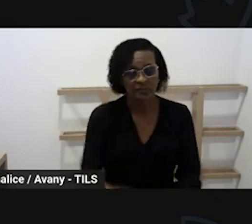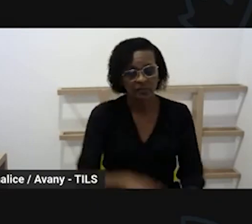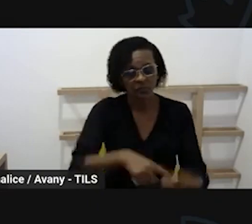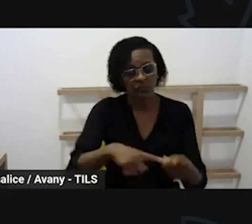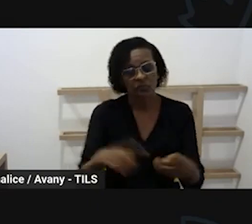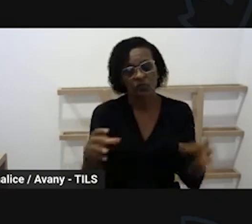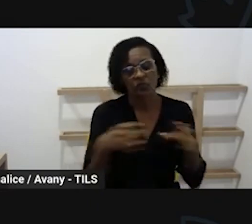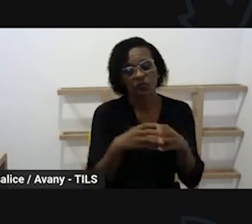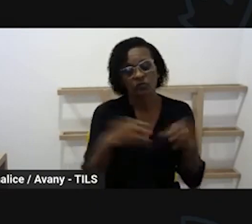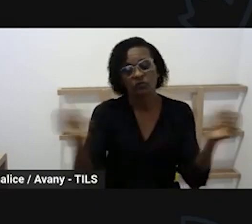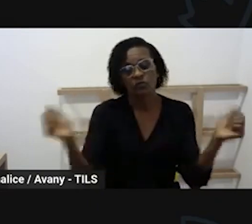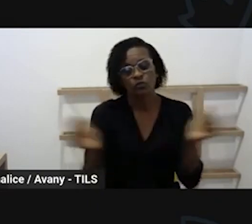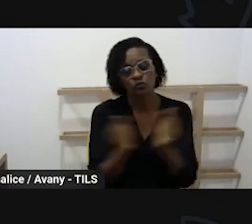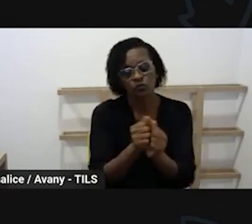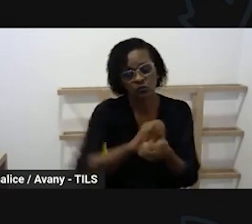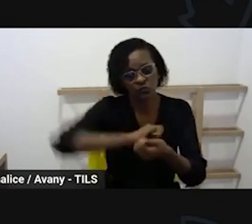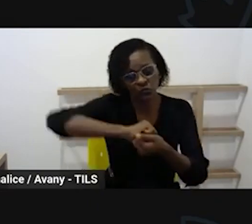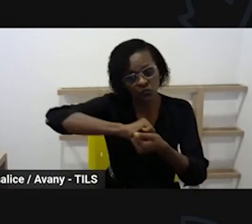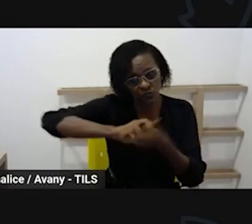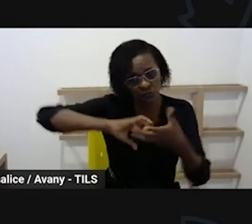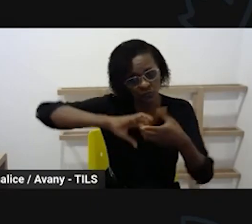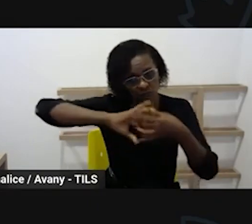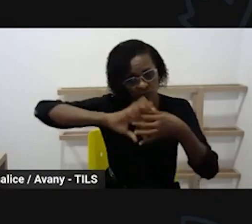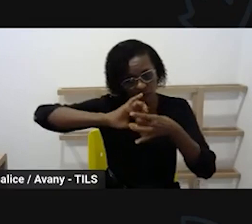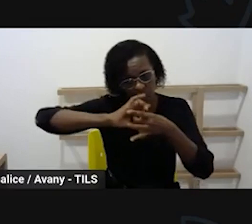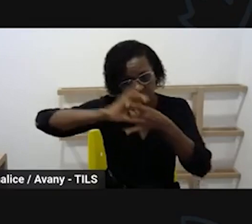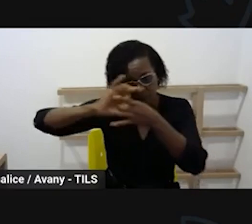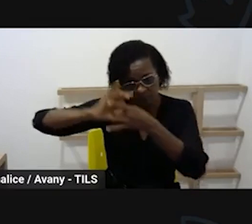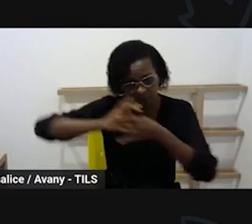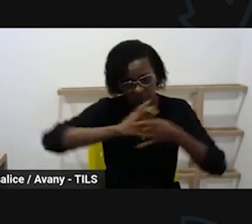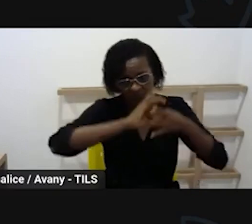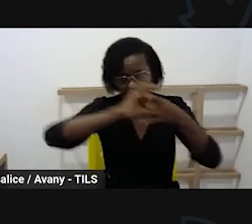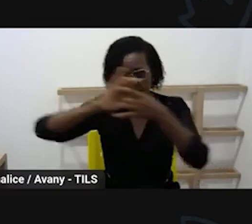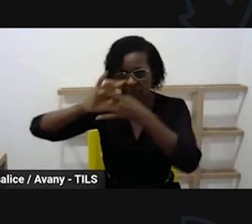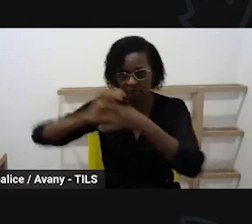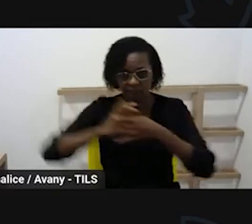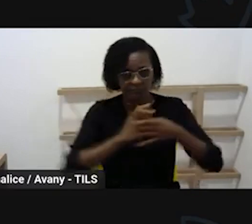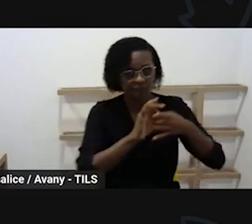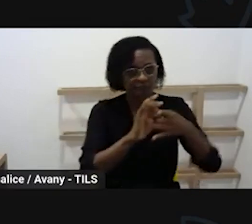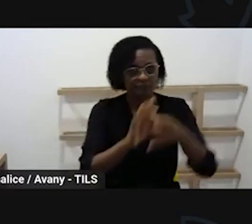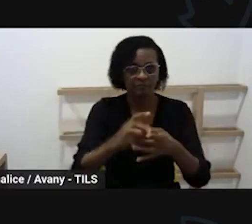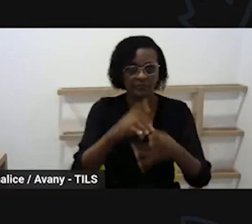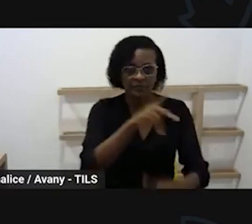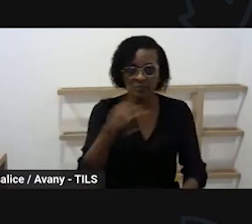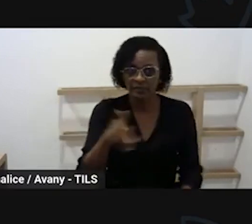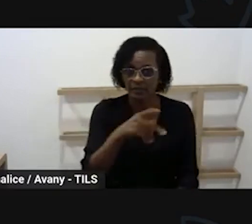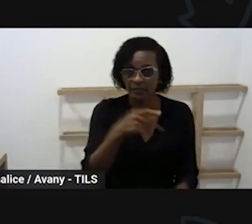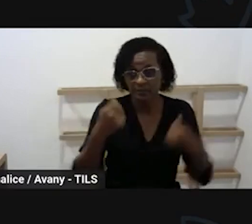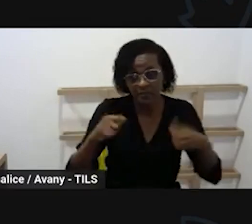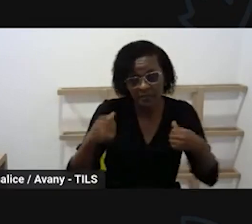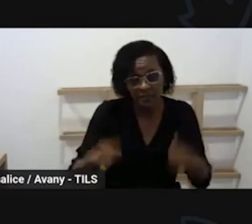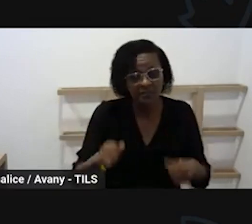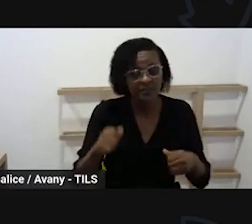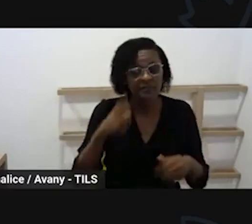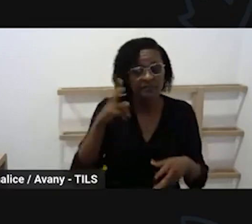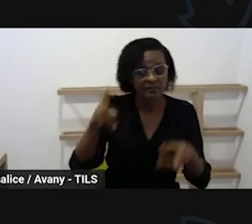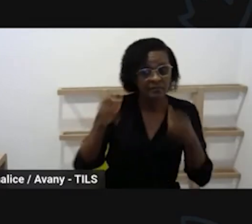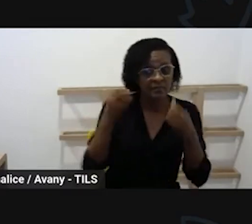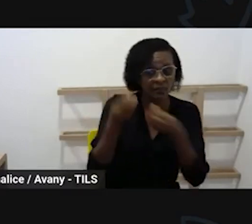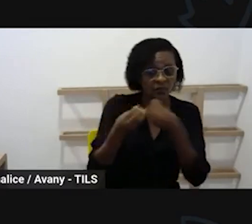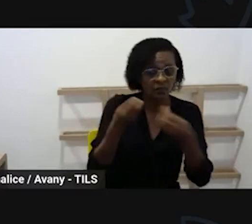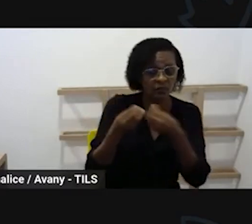vai ter diferença entre um e outro então todos são educadores desempenham os mesmos papéis então a gente precisa criar esse meio de comunicação entre os dois